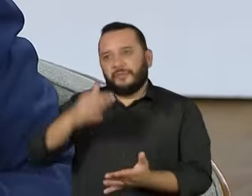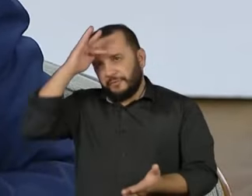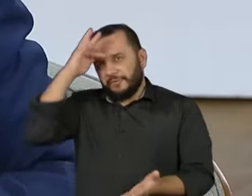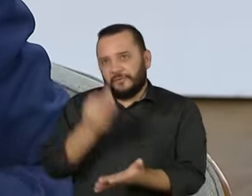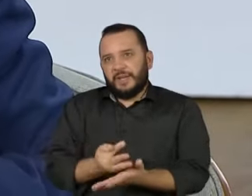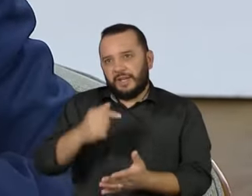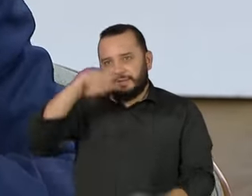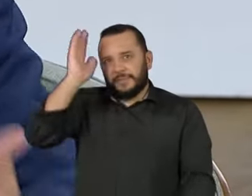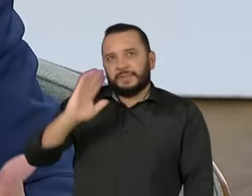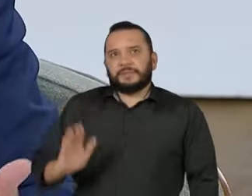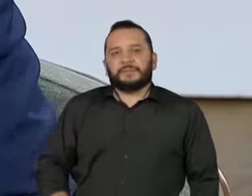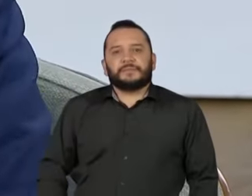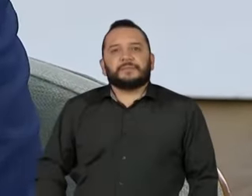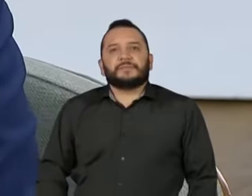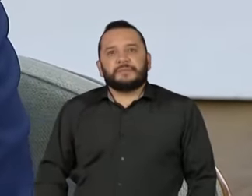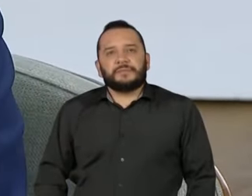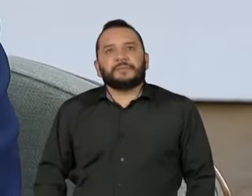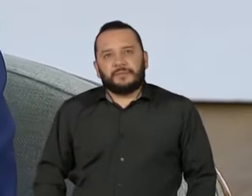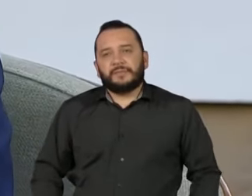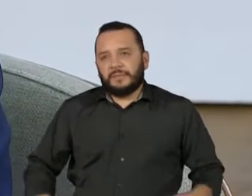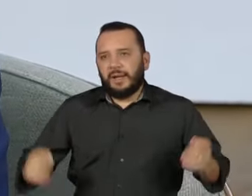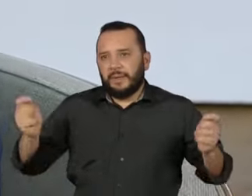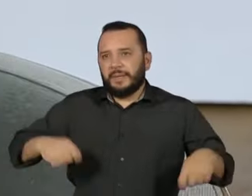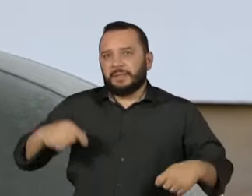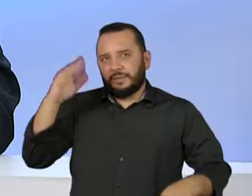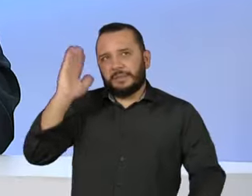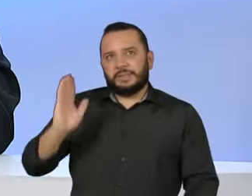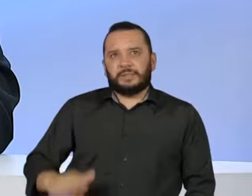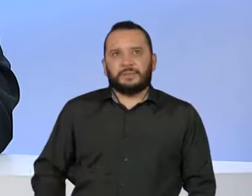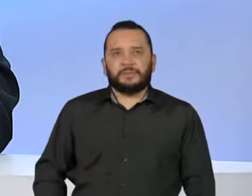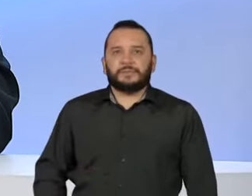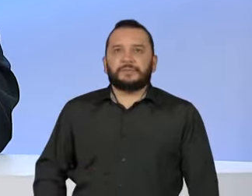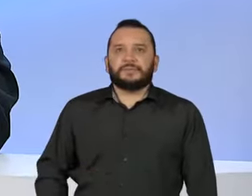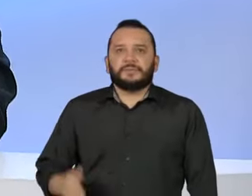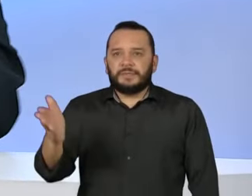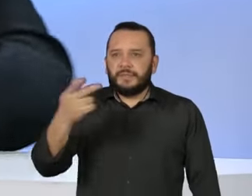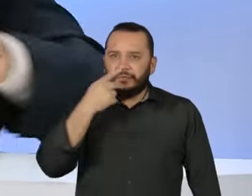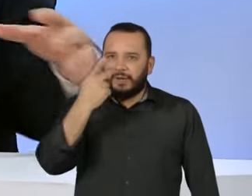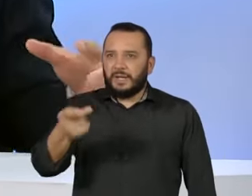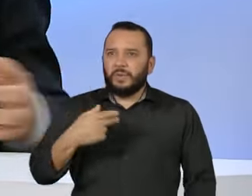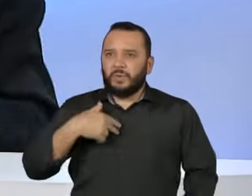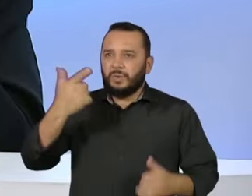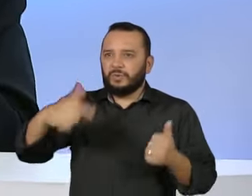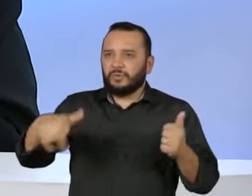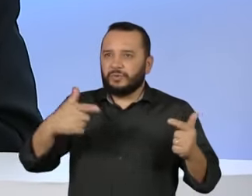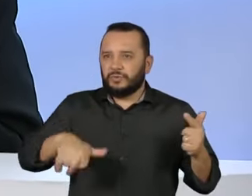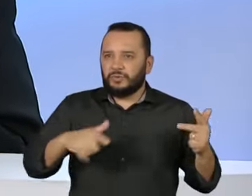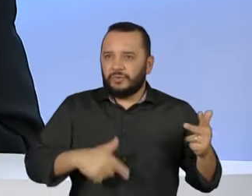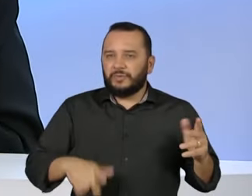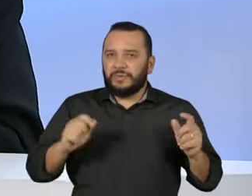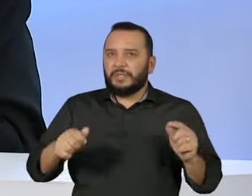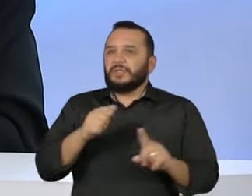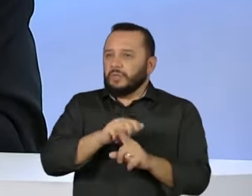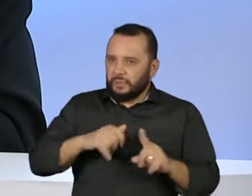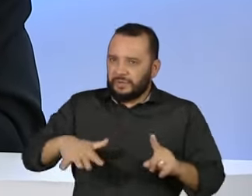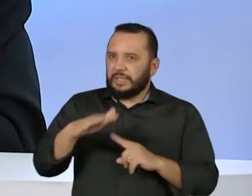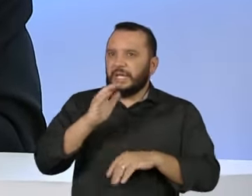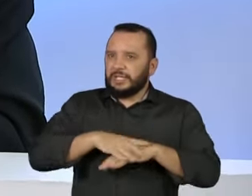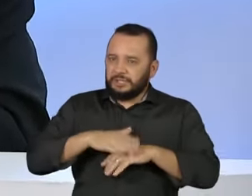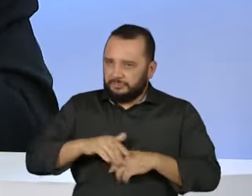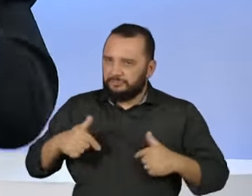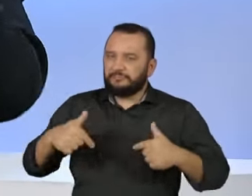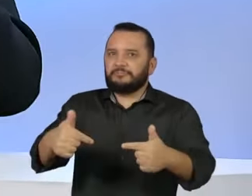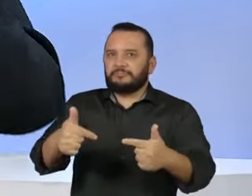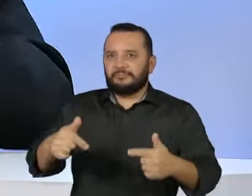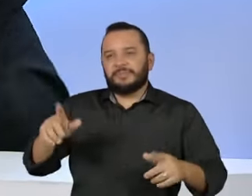país, eu acredito demais no potencial do Brasil. O governador, o citou aqui já várias vezes a importância da sociedade se levantar nesse processo, em